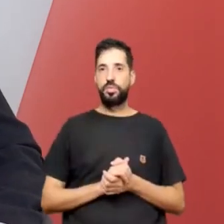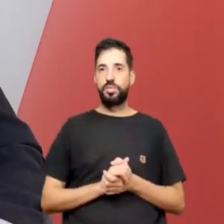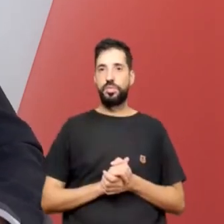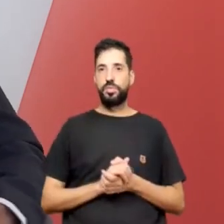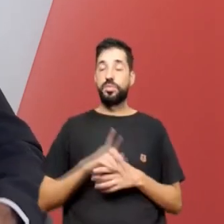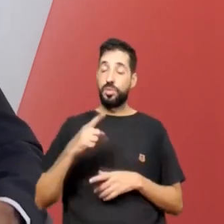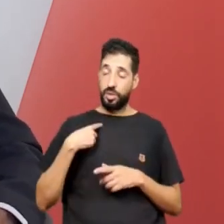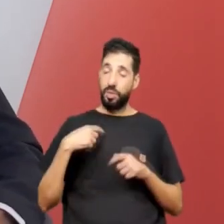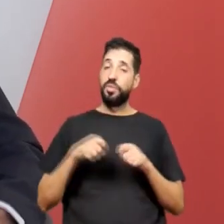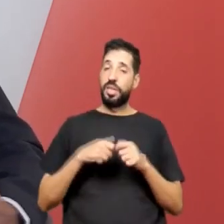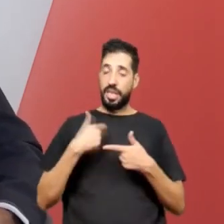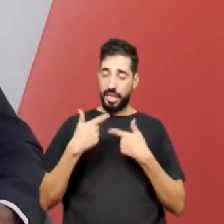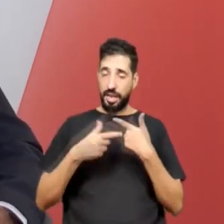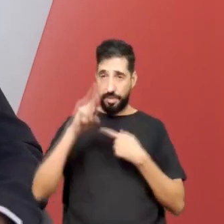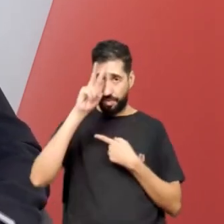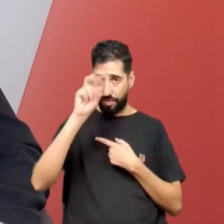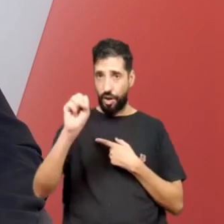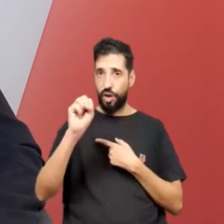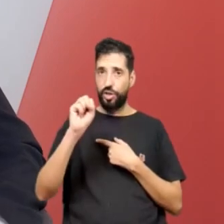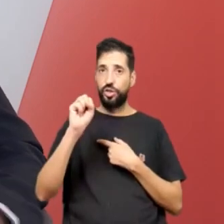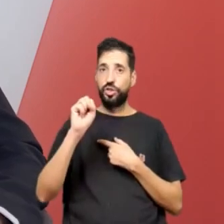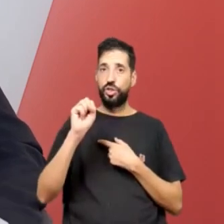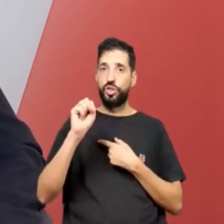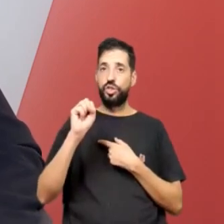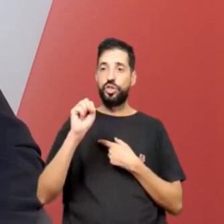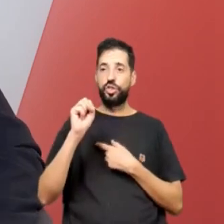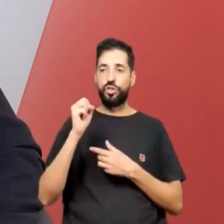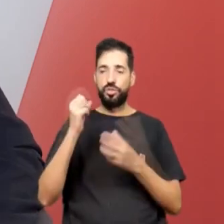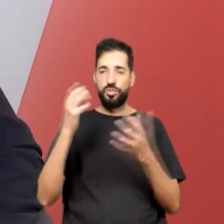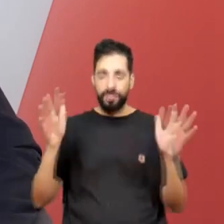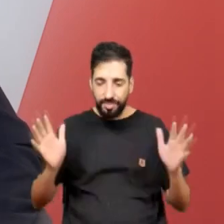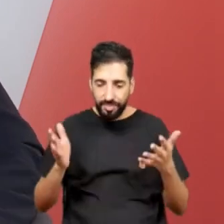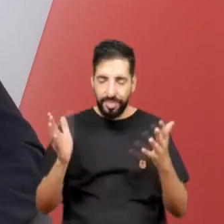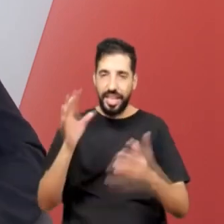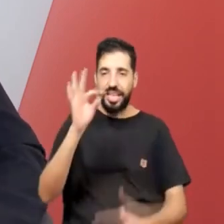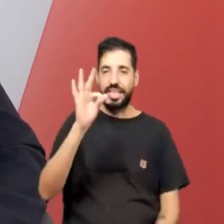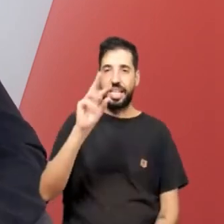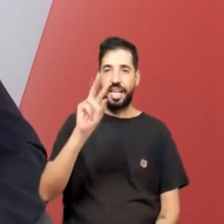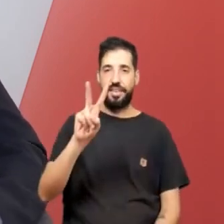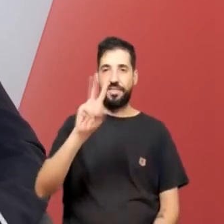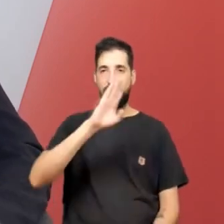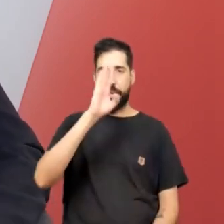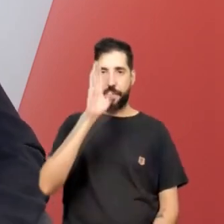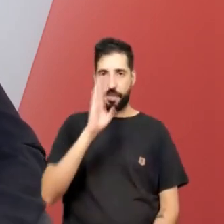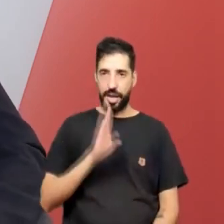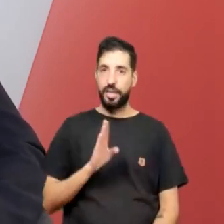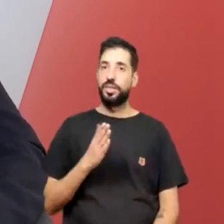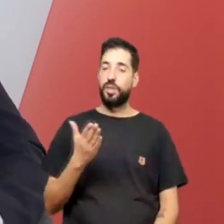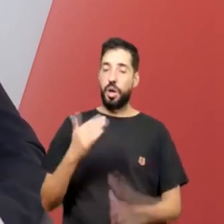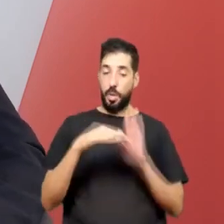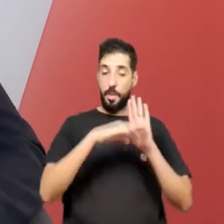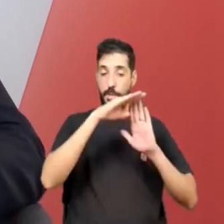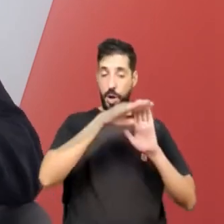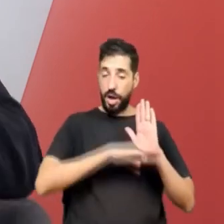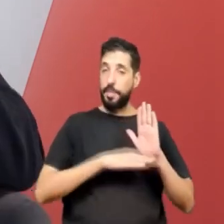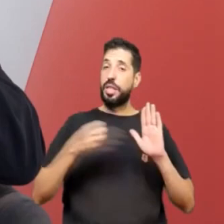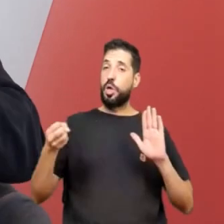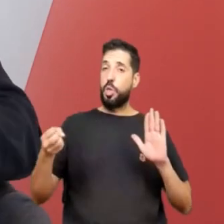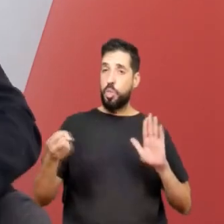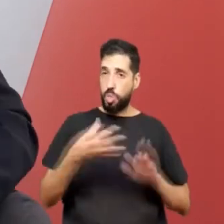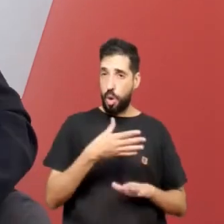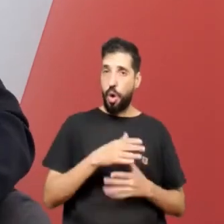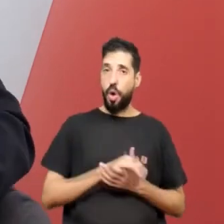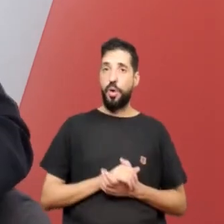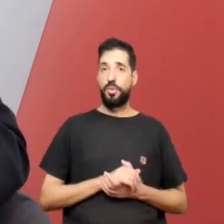forte de revitalização da TV Brasil, da EBC. Aliás, está com uma programação nova, uma programação... O nosso